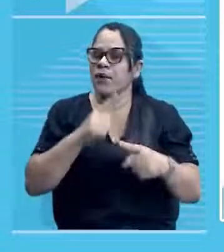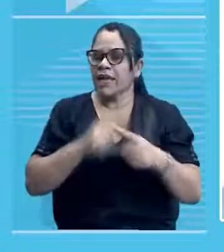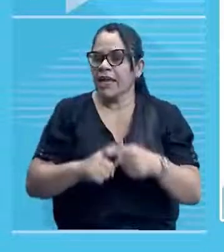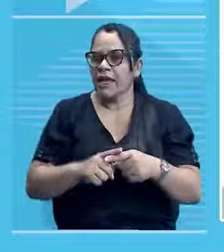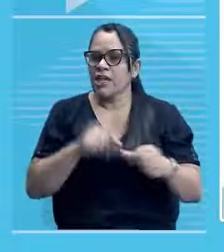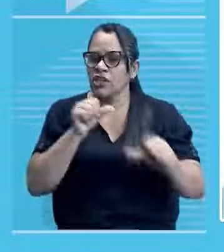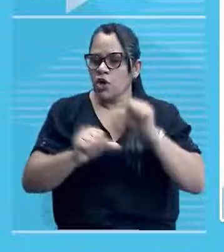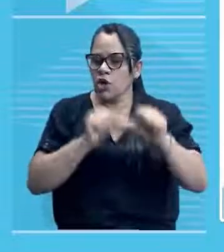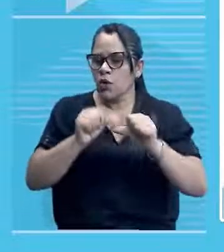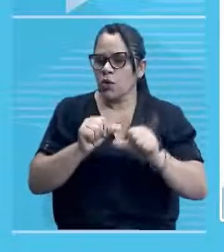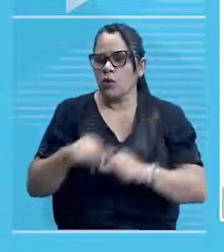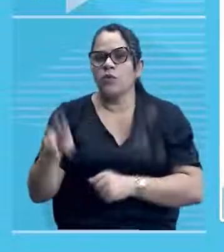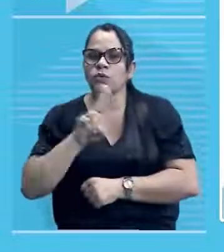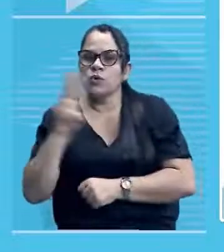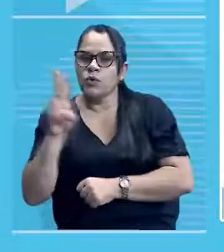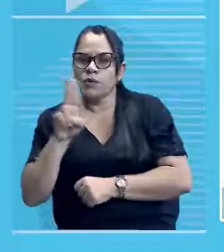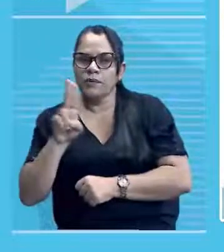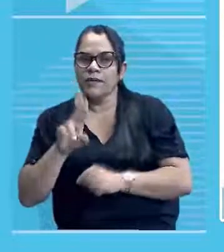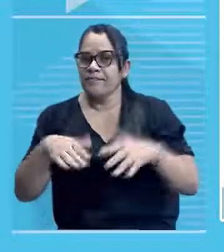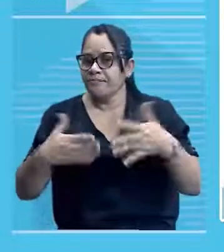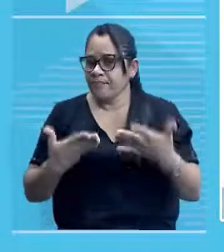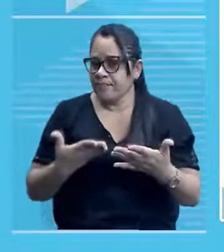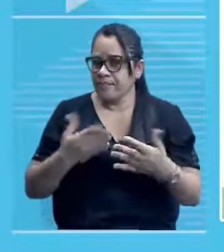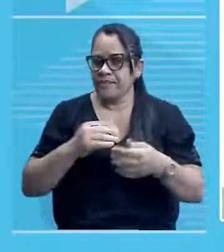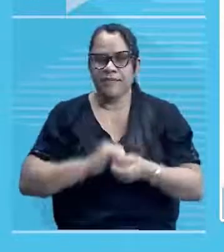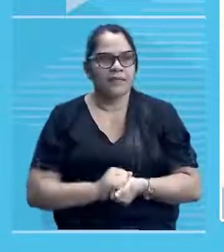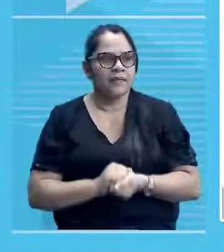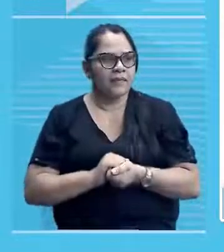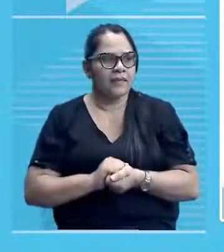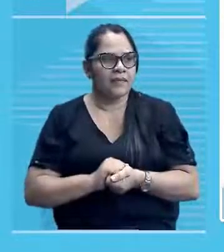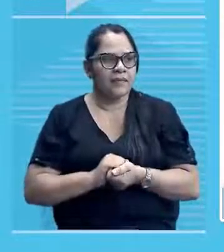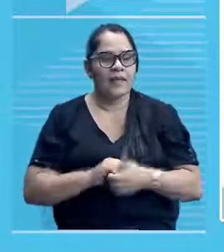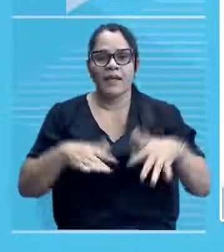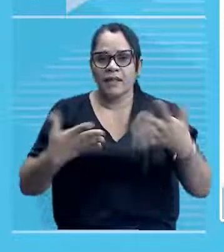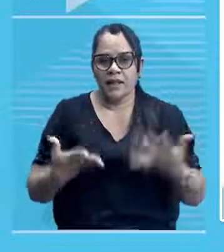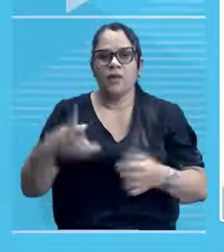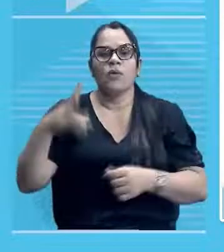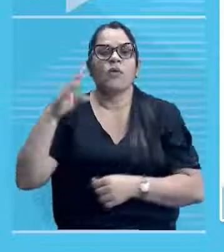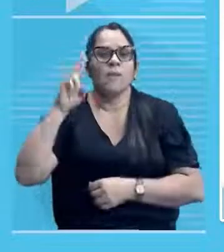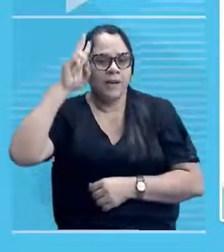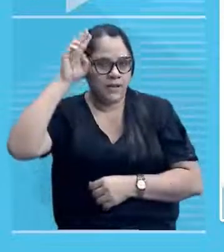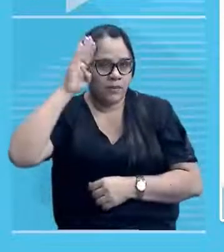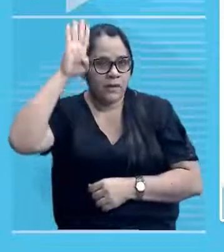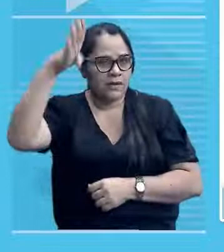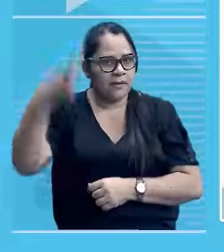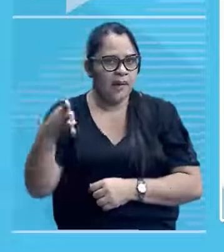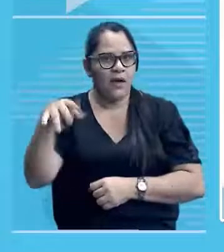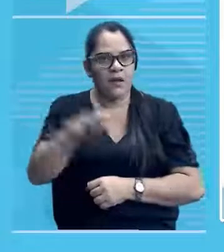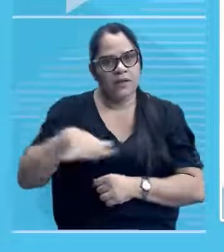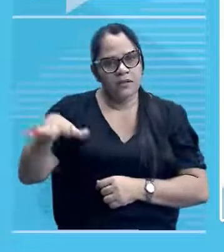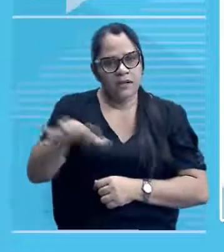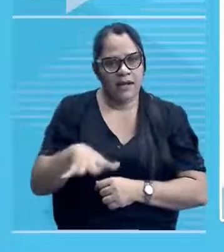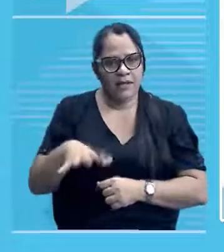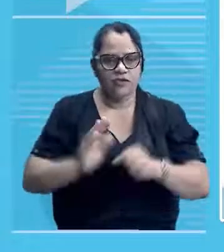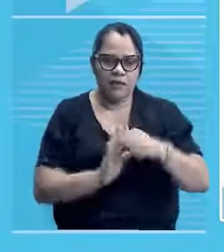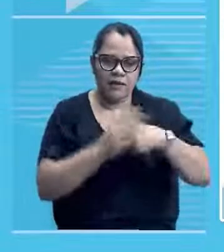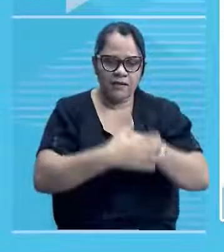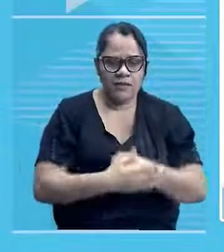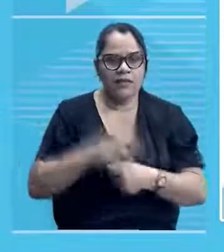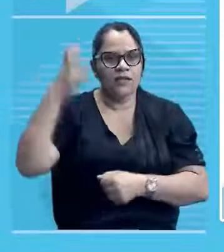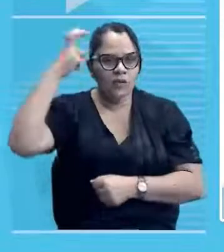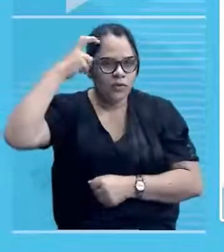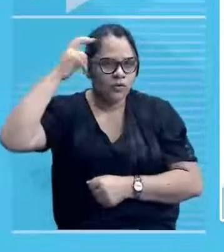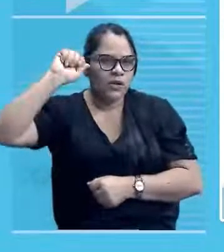melhor, quem foi Esperança Garcia? Então, olha só, o principal espaço de preservação da cultura negra merece atenção